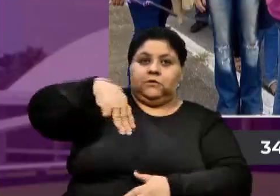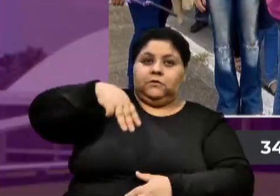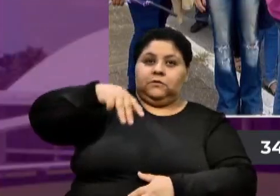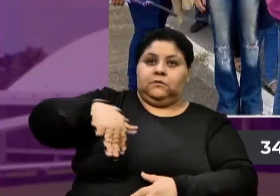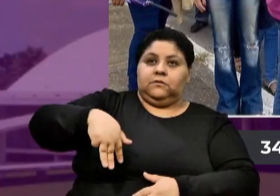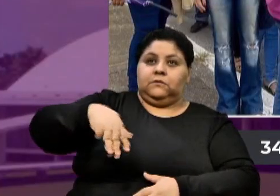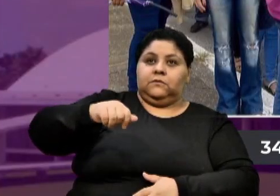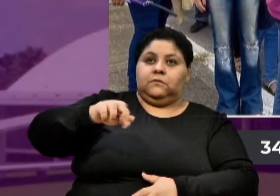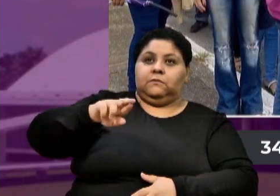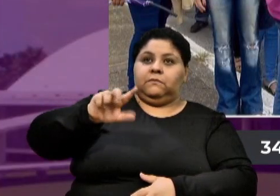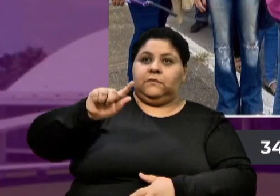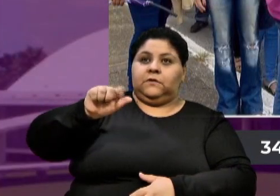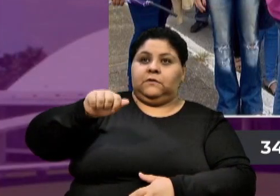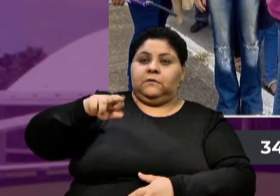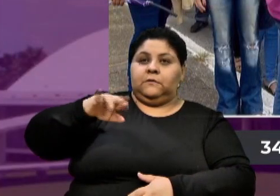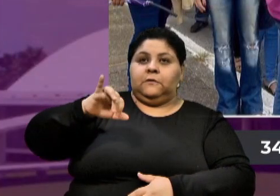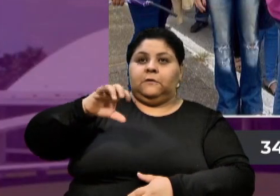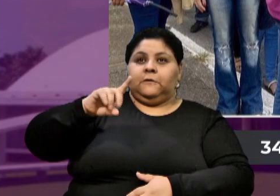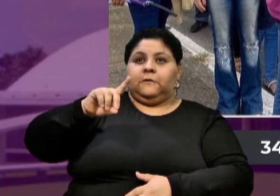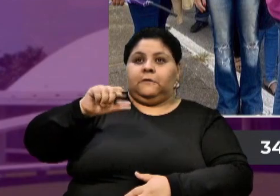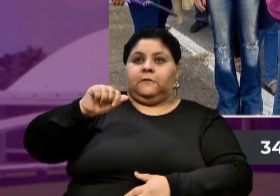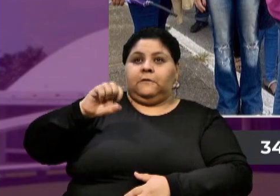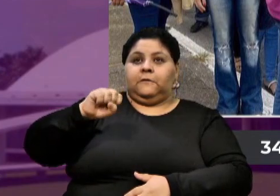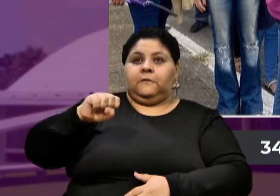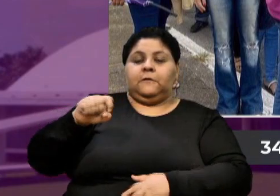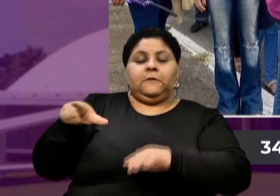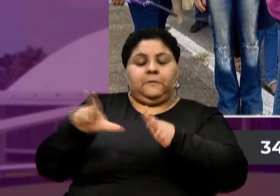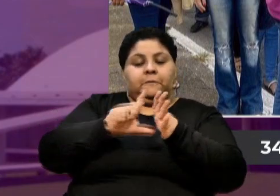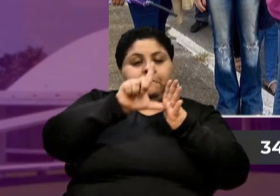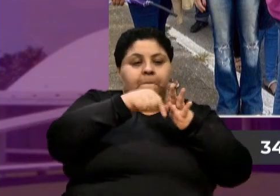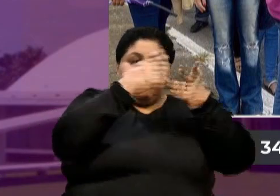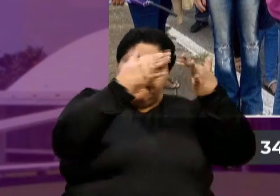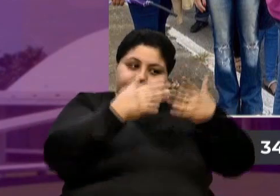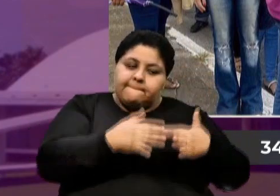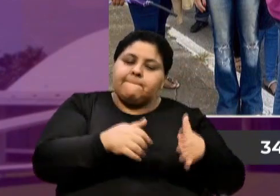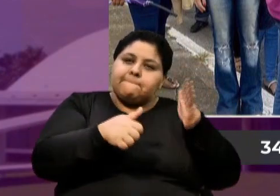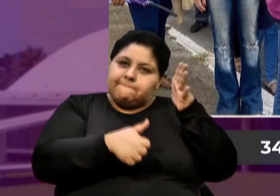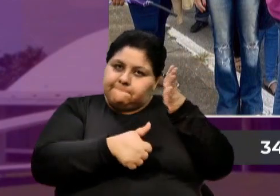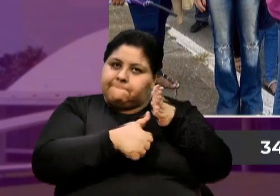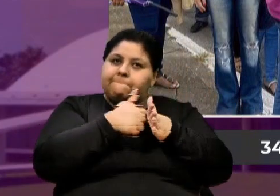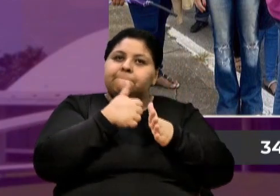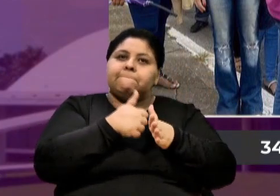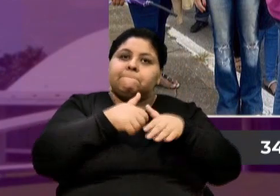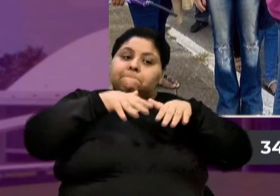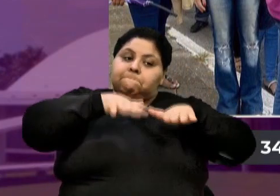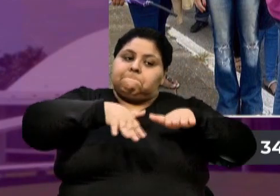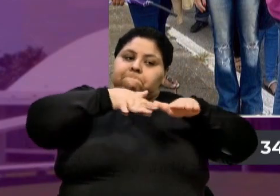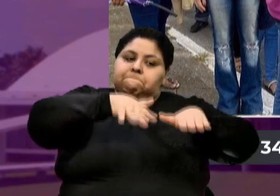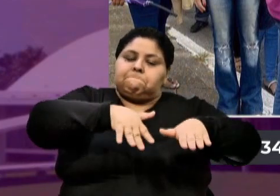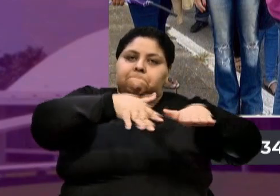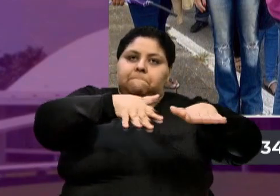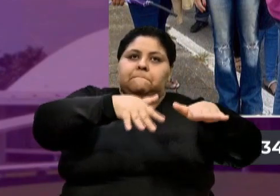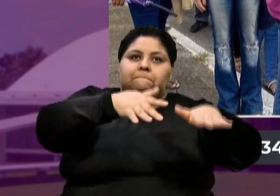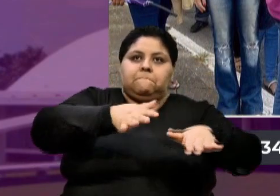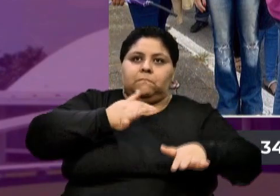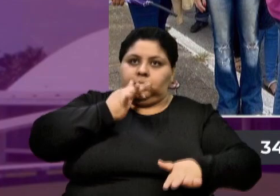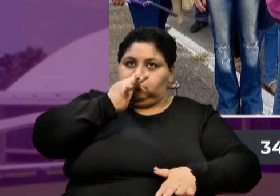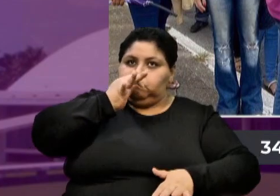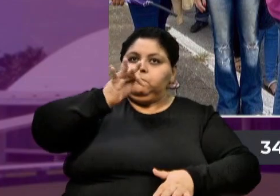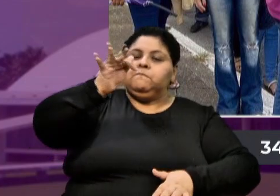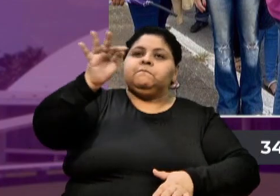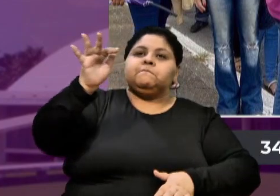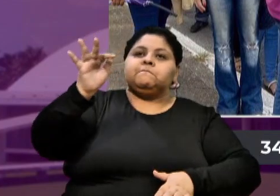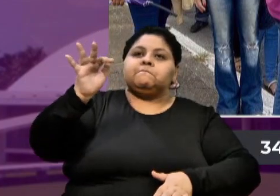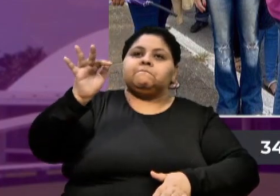próximo grande expediente, que é hoje mesmo, para falar melhor sobre a Marcha das Margaridas. Mas